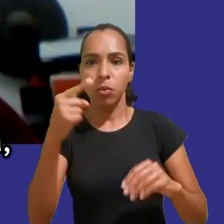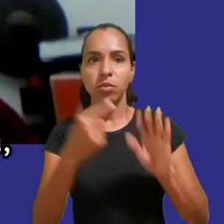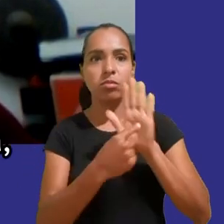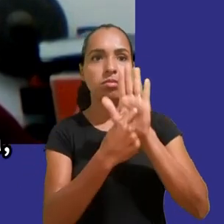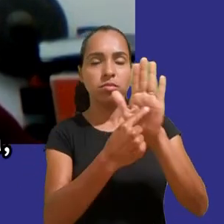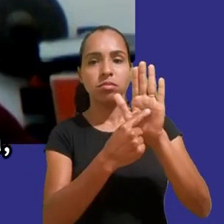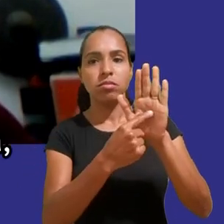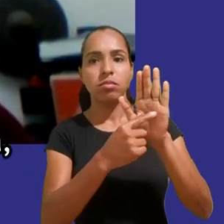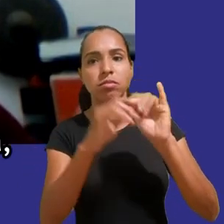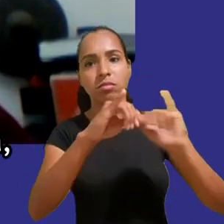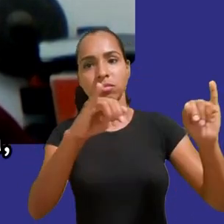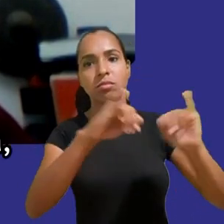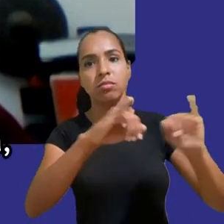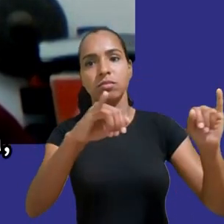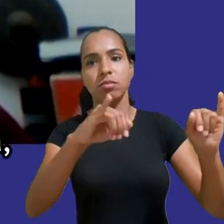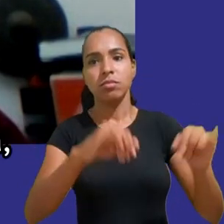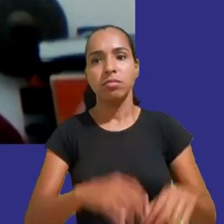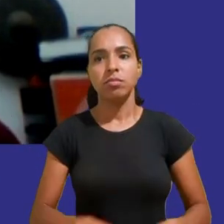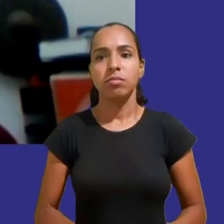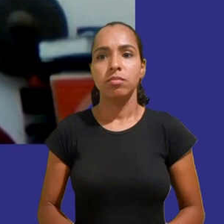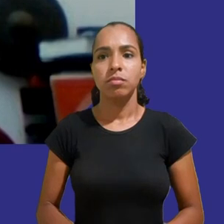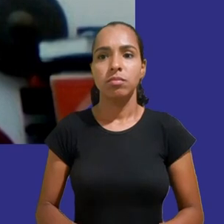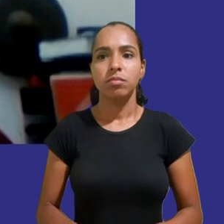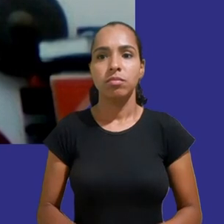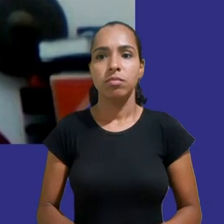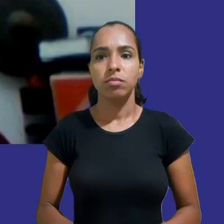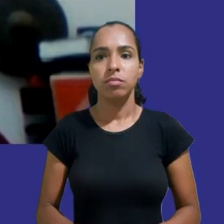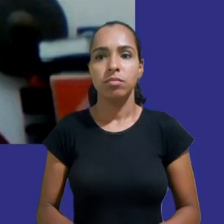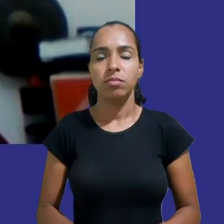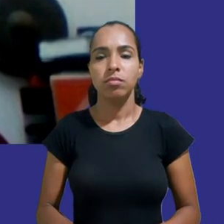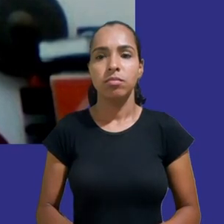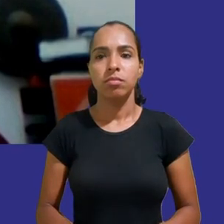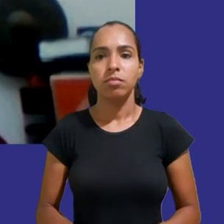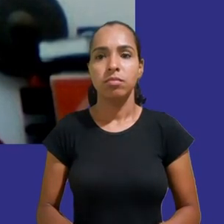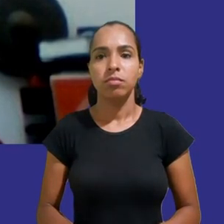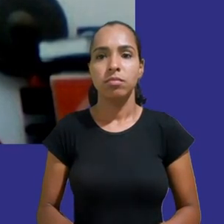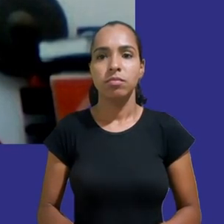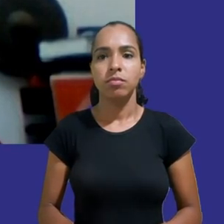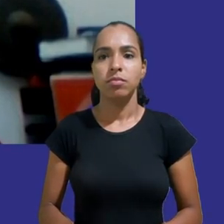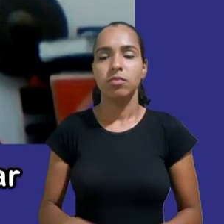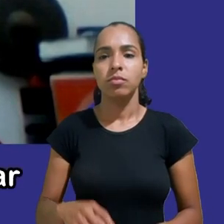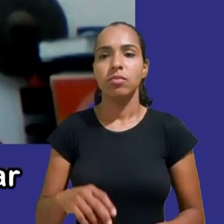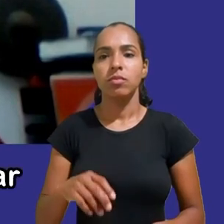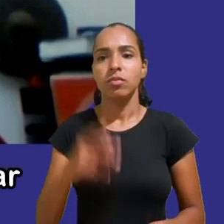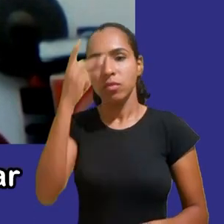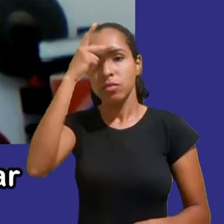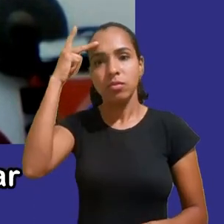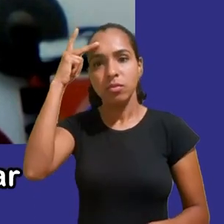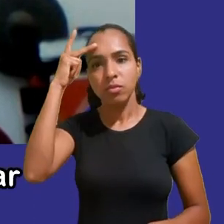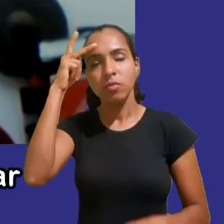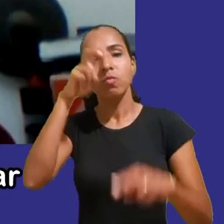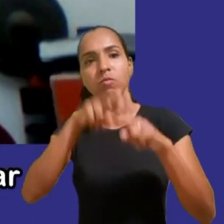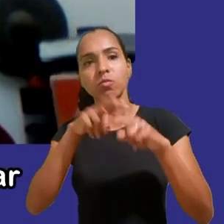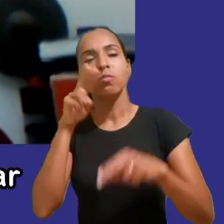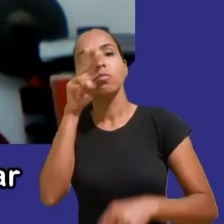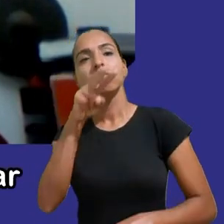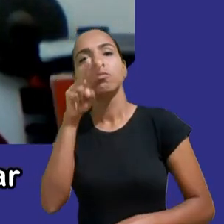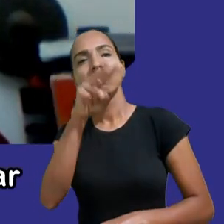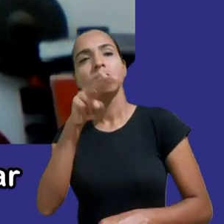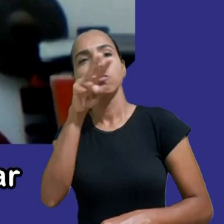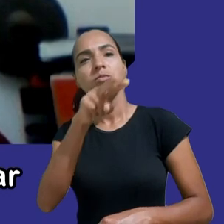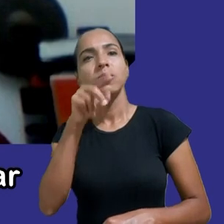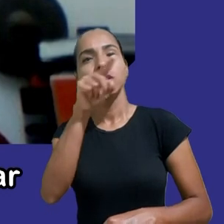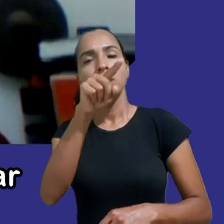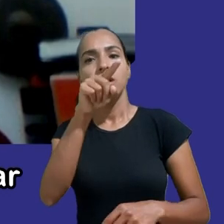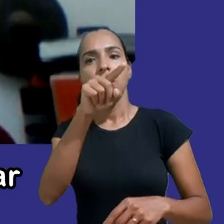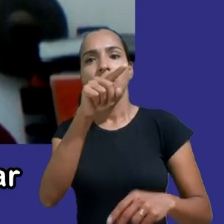quanto mais tempo o usuário fica lá mais a plataforma lucra isso é muito preocupante essas ferramentas não são